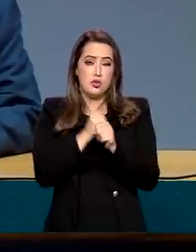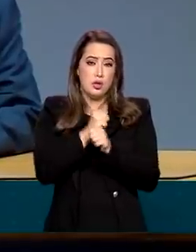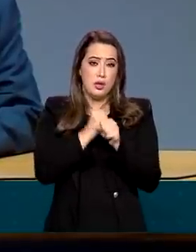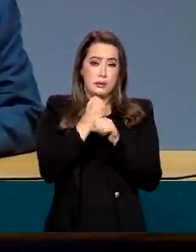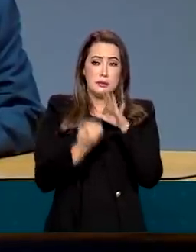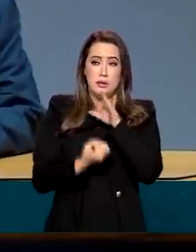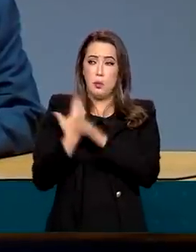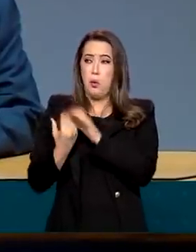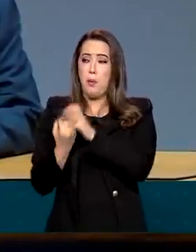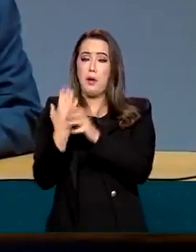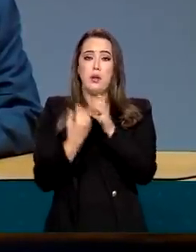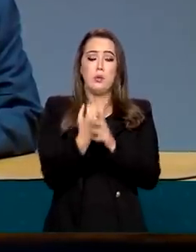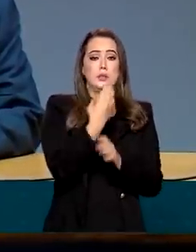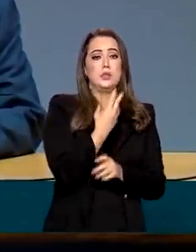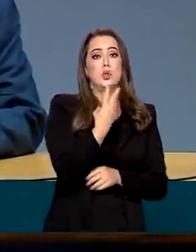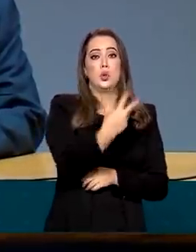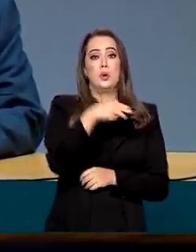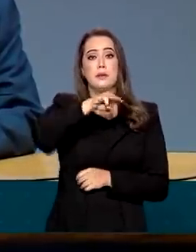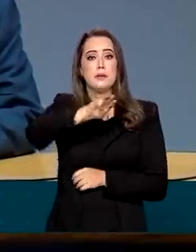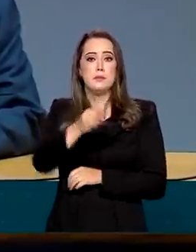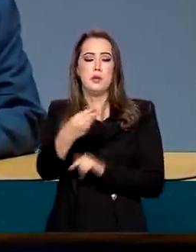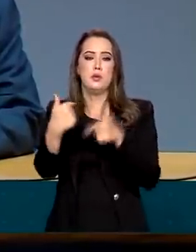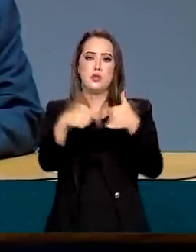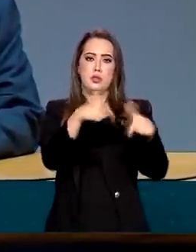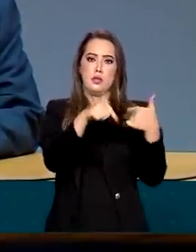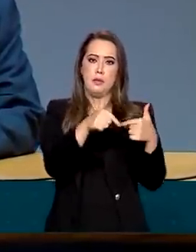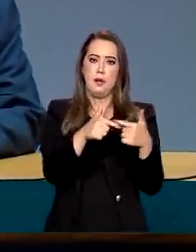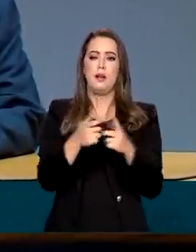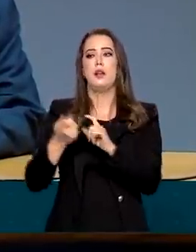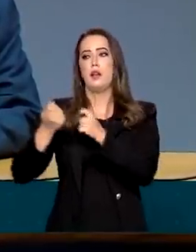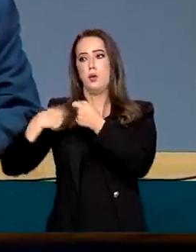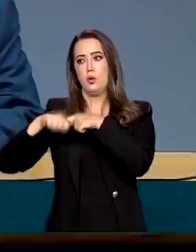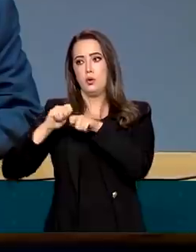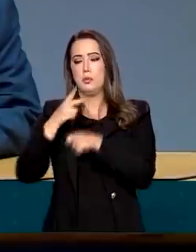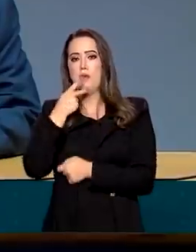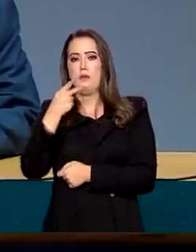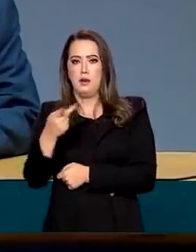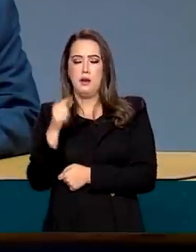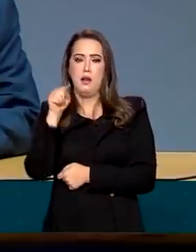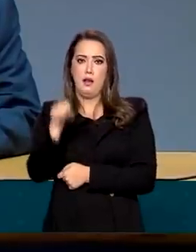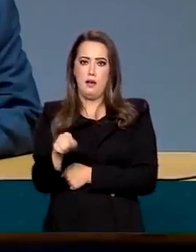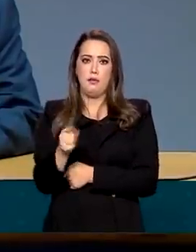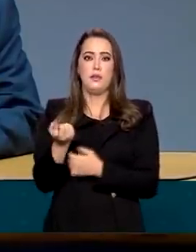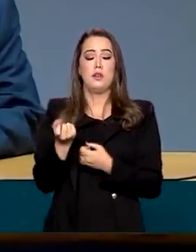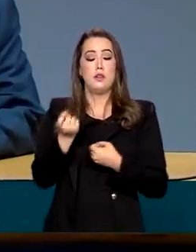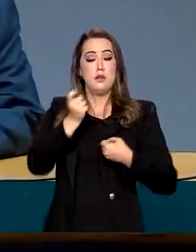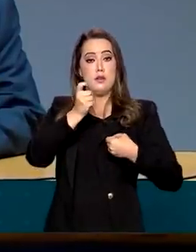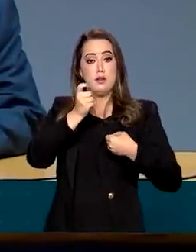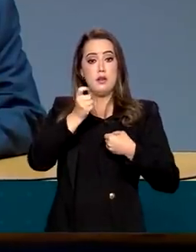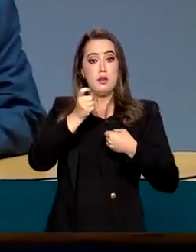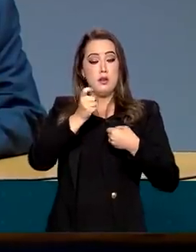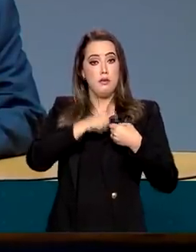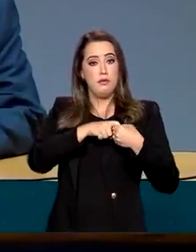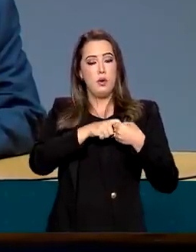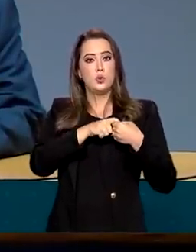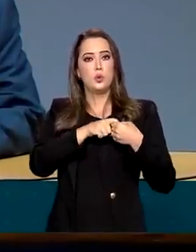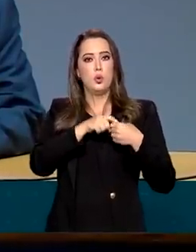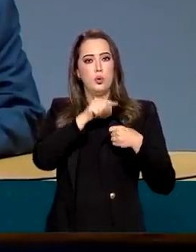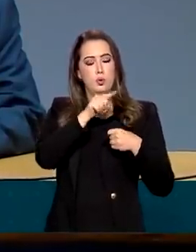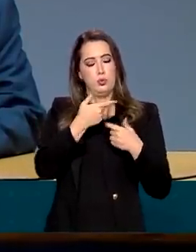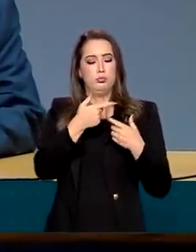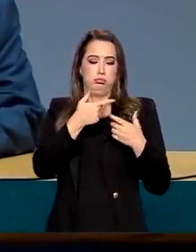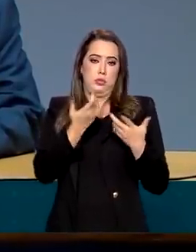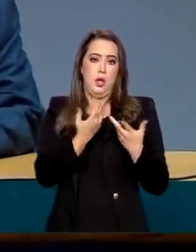empregos. A economia realmente, como falava o ministro Paulo Guedes, voltou em ver. Mas nós temos um